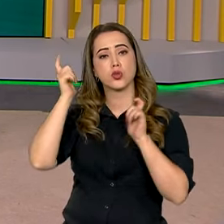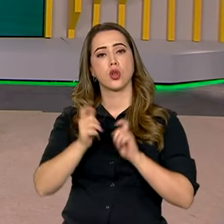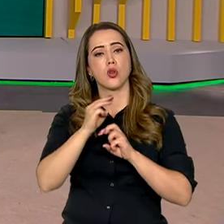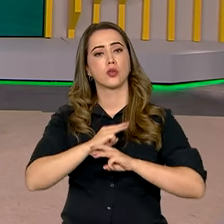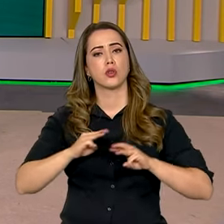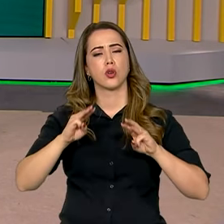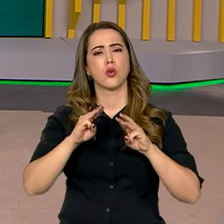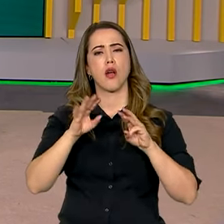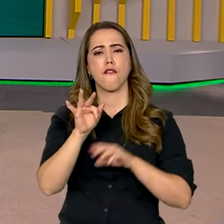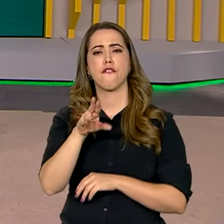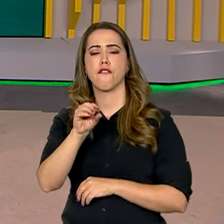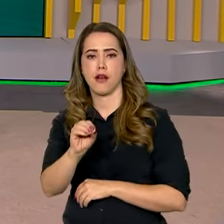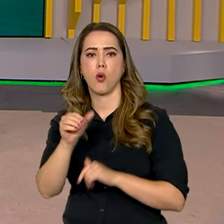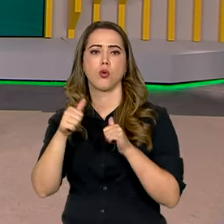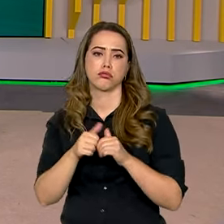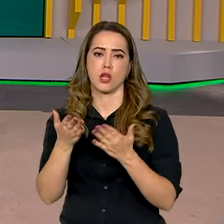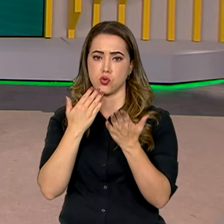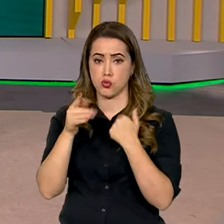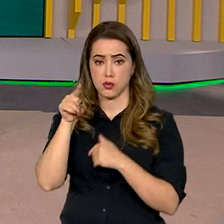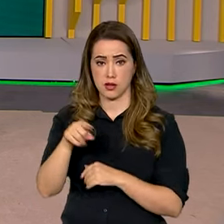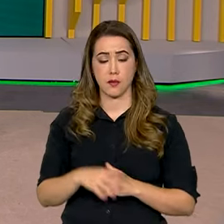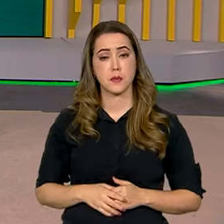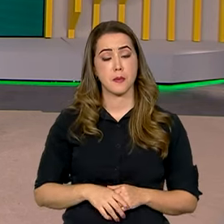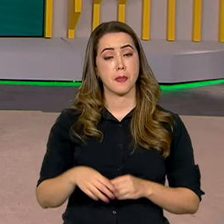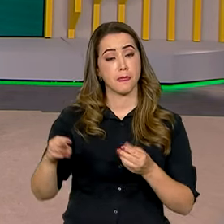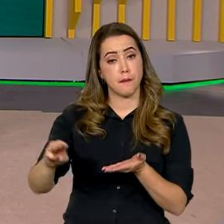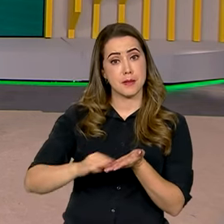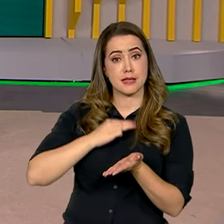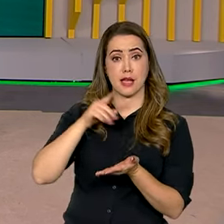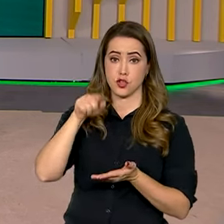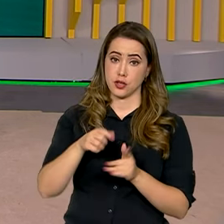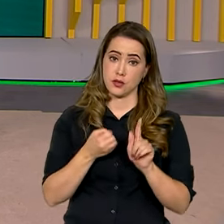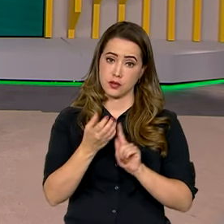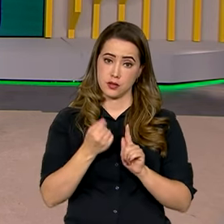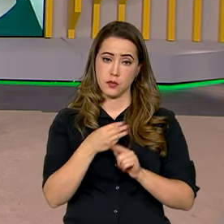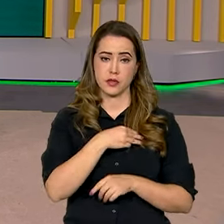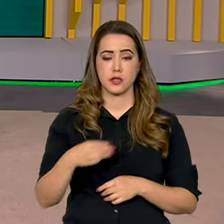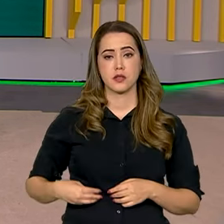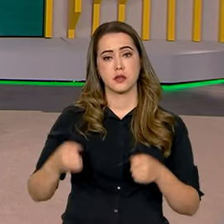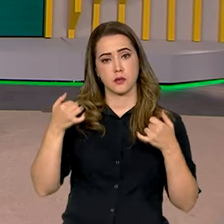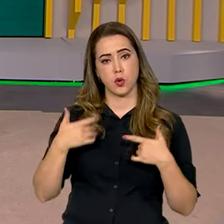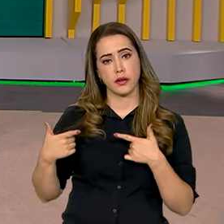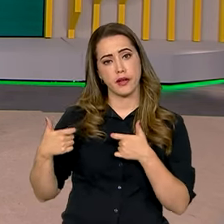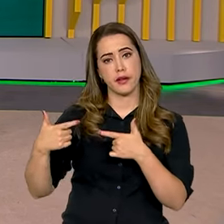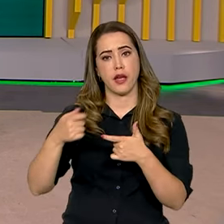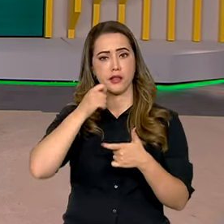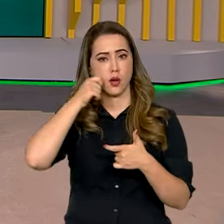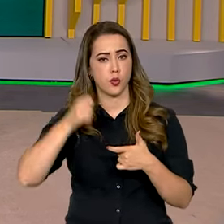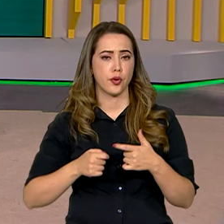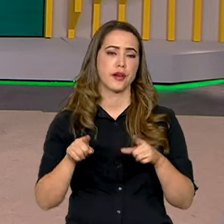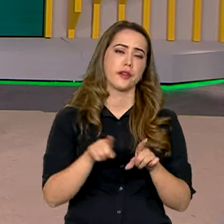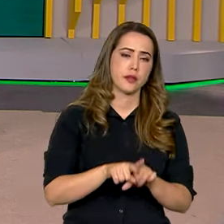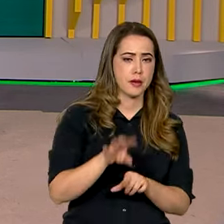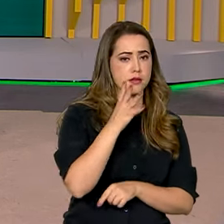Alimentação e Agricultura, a FAO. Em mensagem enviada ao canal GOV, o ministro disse que os conflitos como na Ucrânia e em